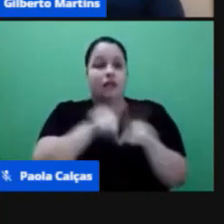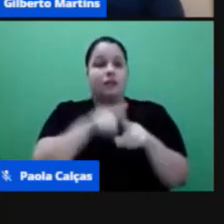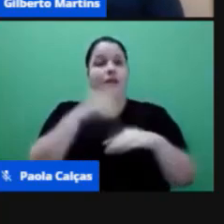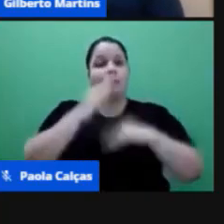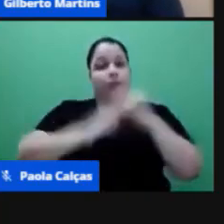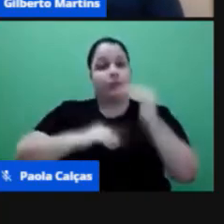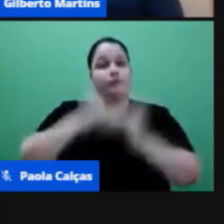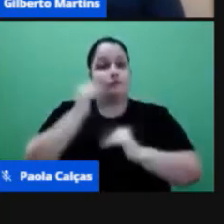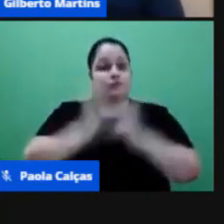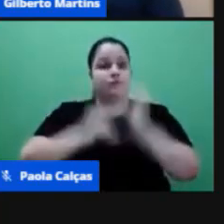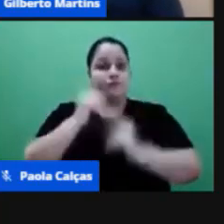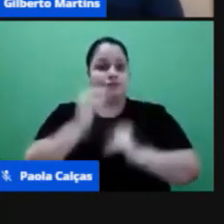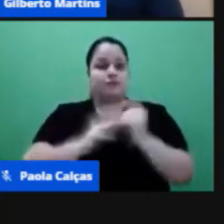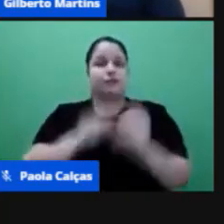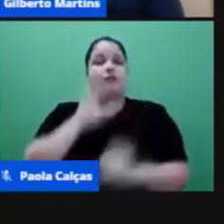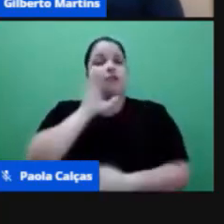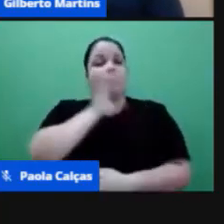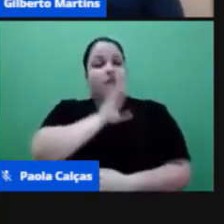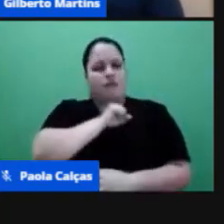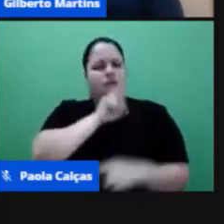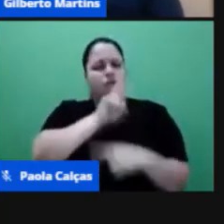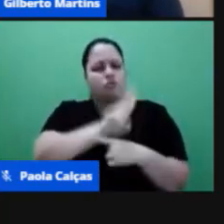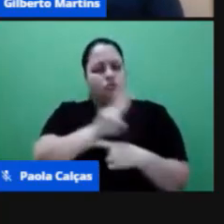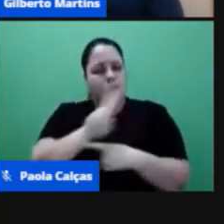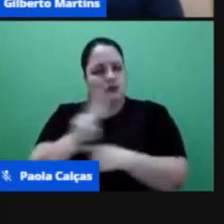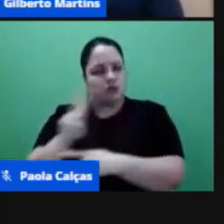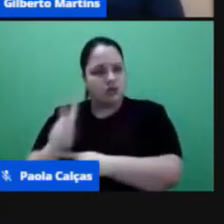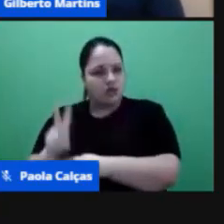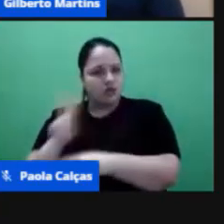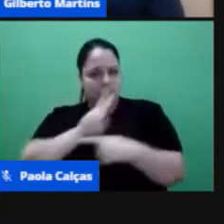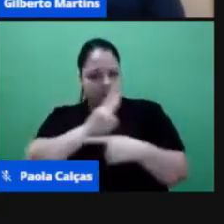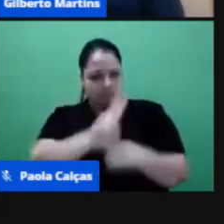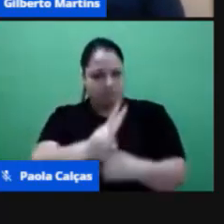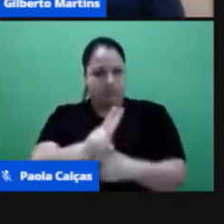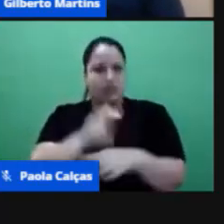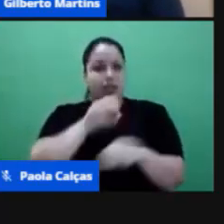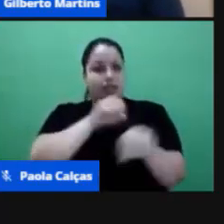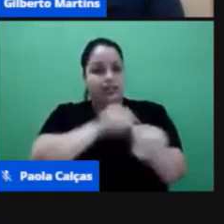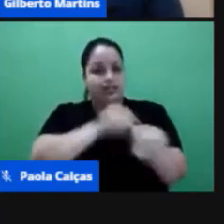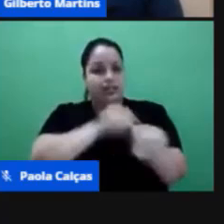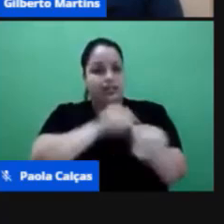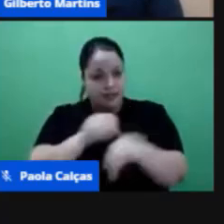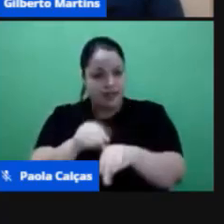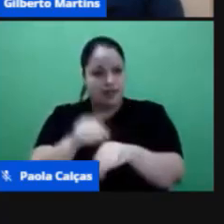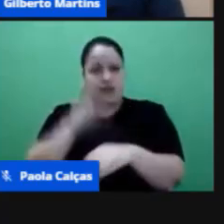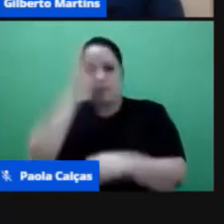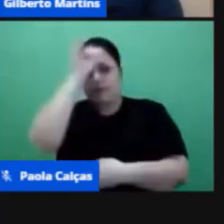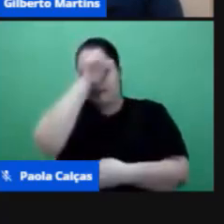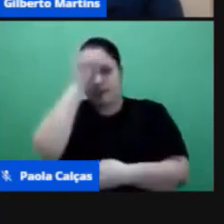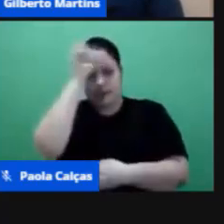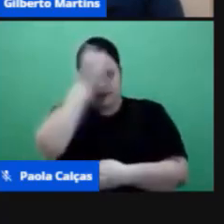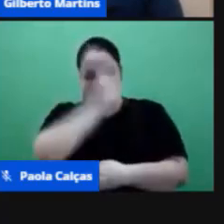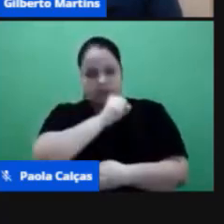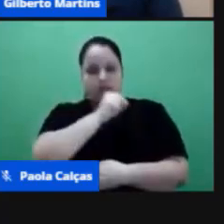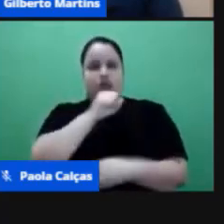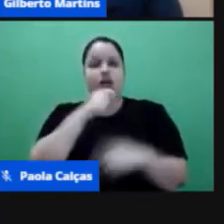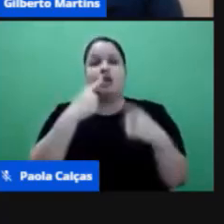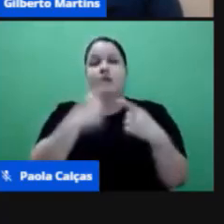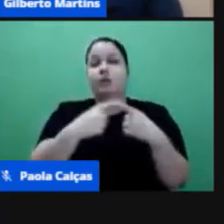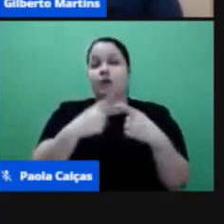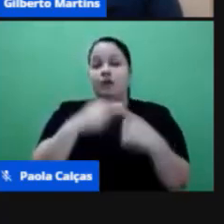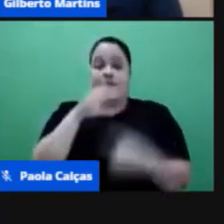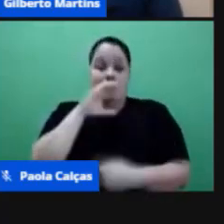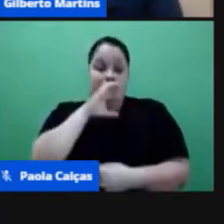amar é cuidar zelar ensinar aprender pois quando amamos